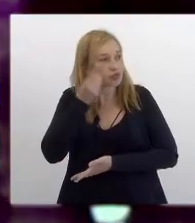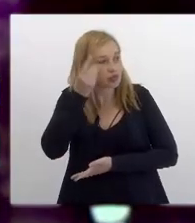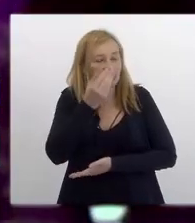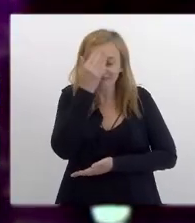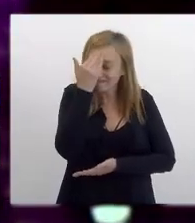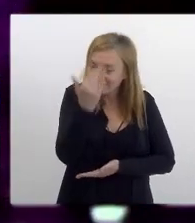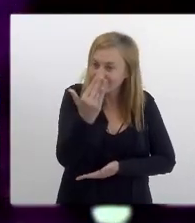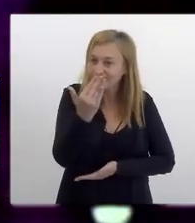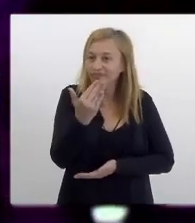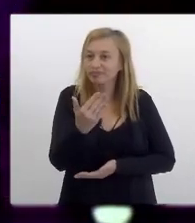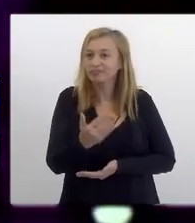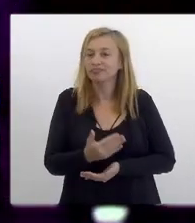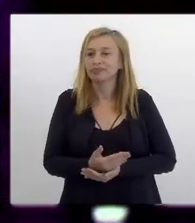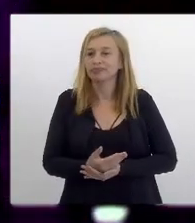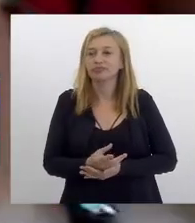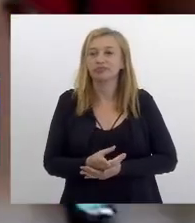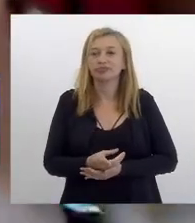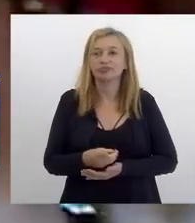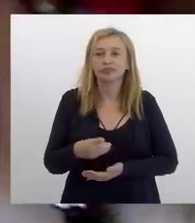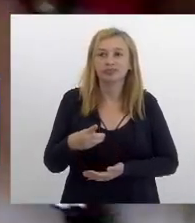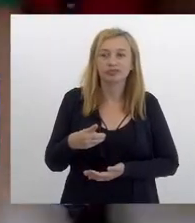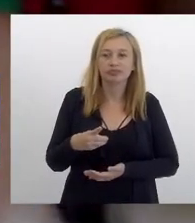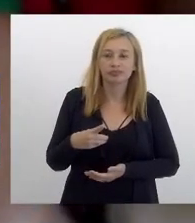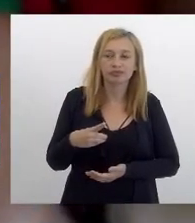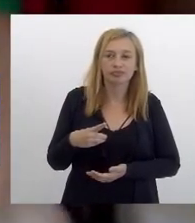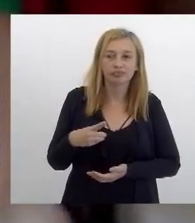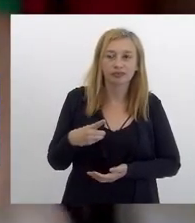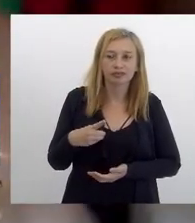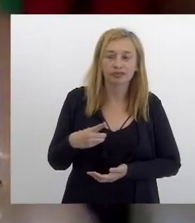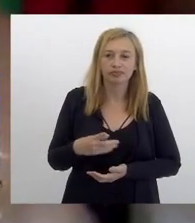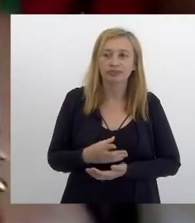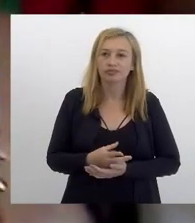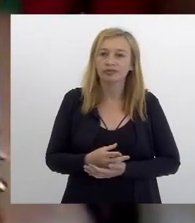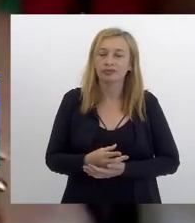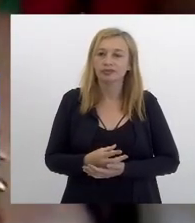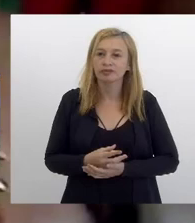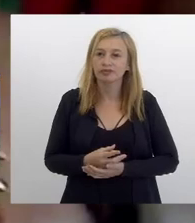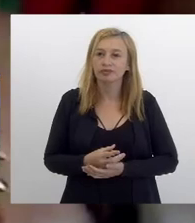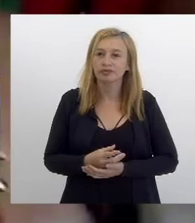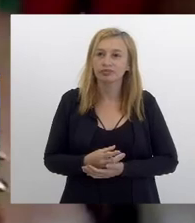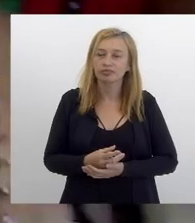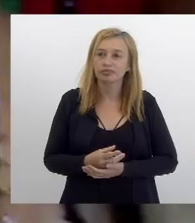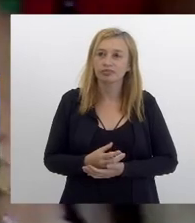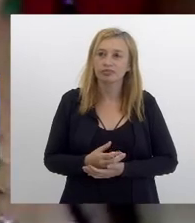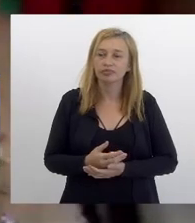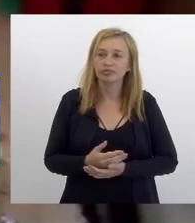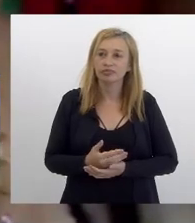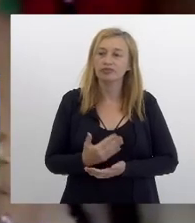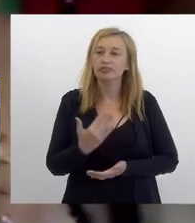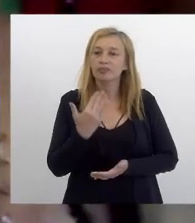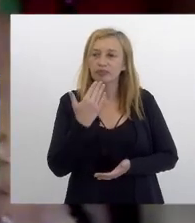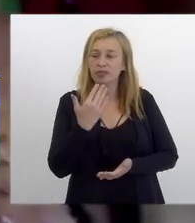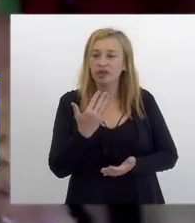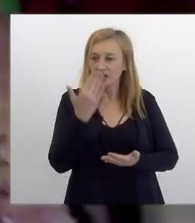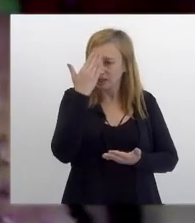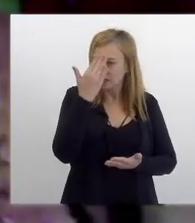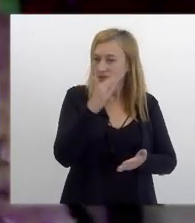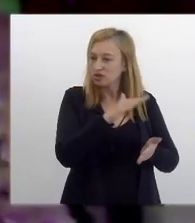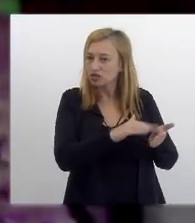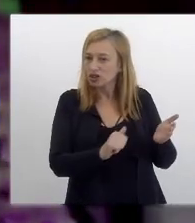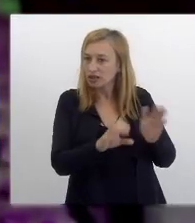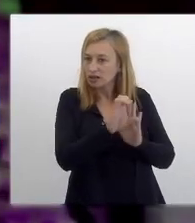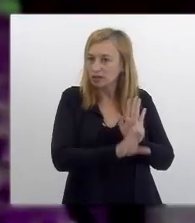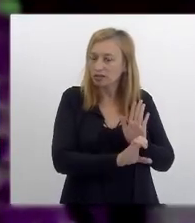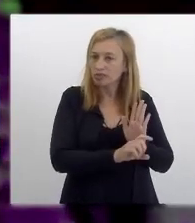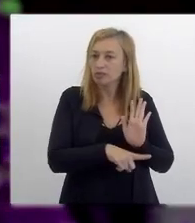agradecer aos deputados que bem na semana passada retiraram os países emendas para poder facilitar meu